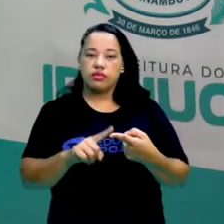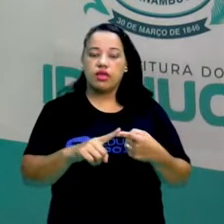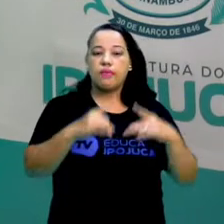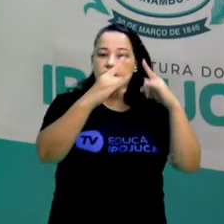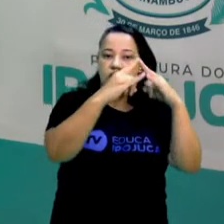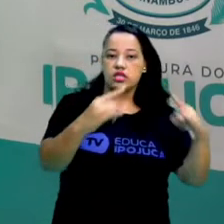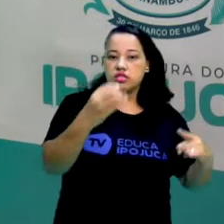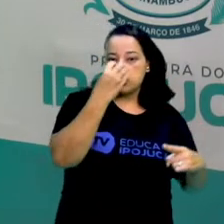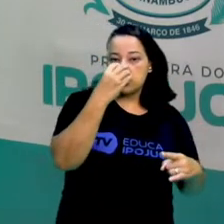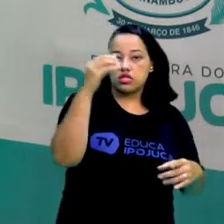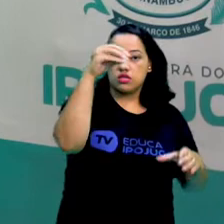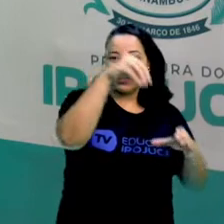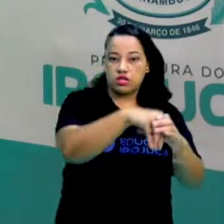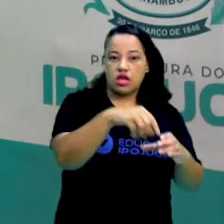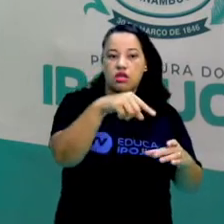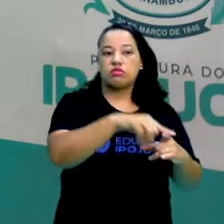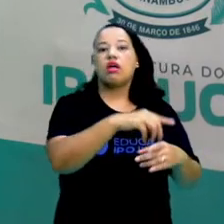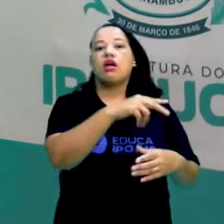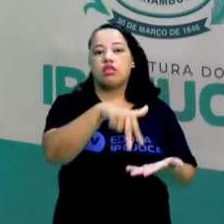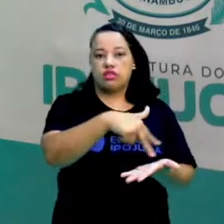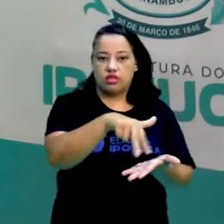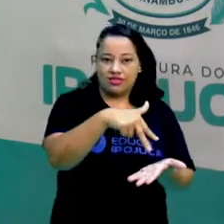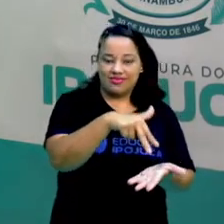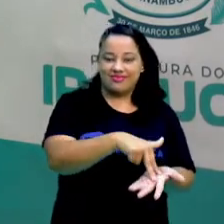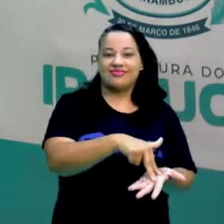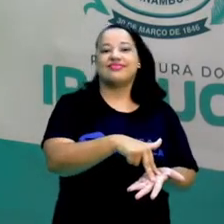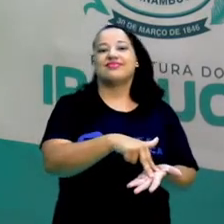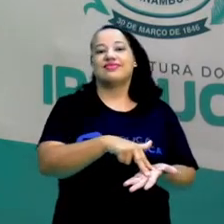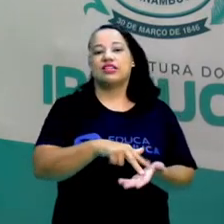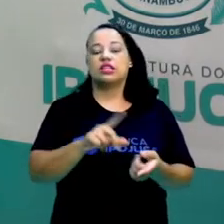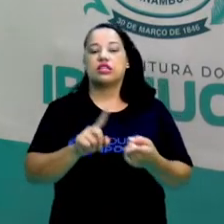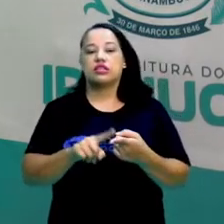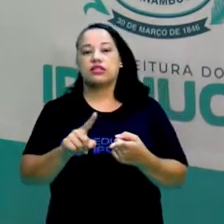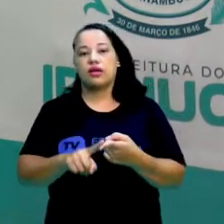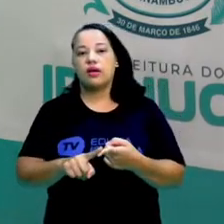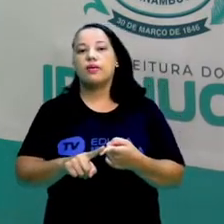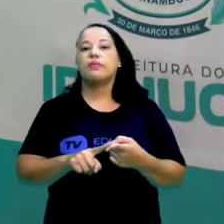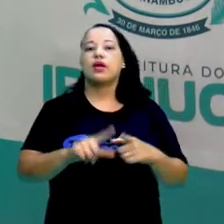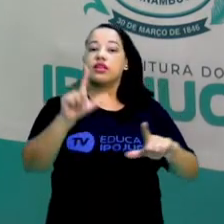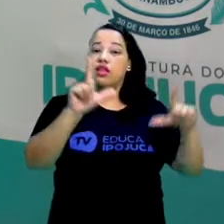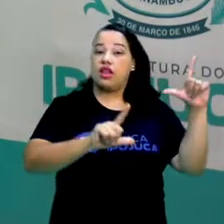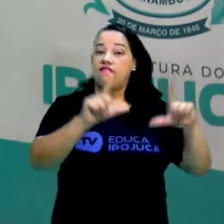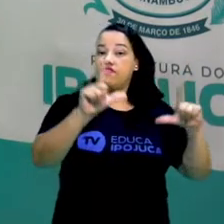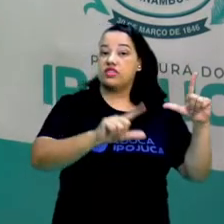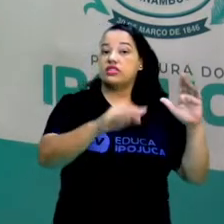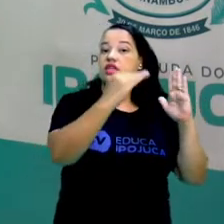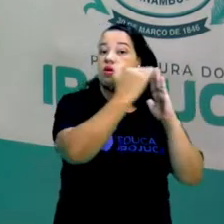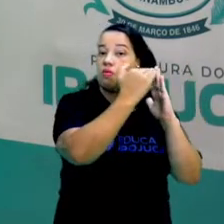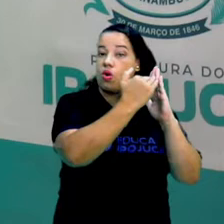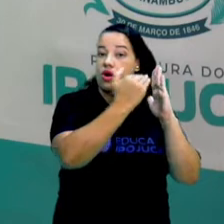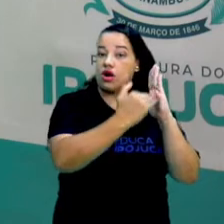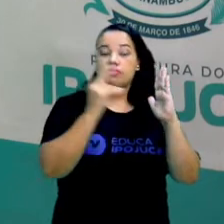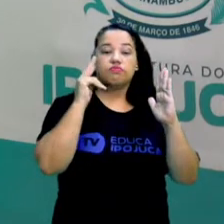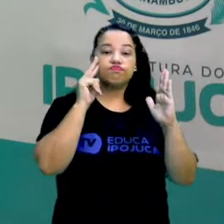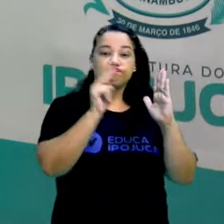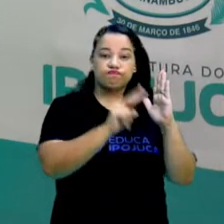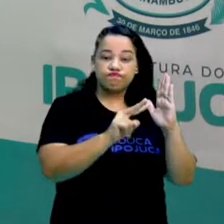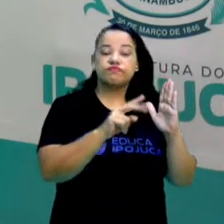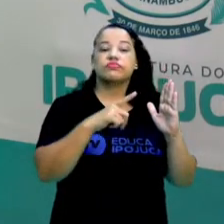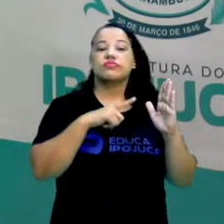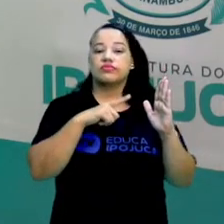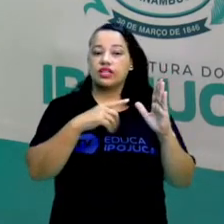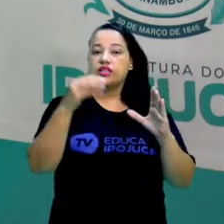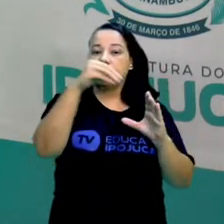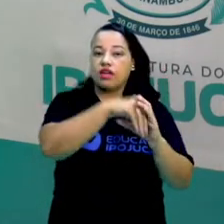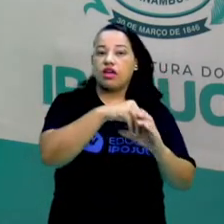né, crianças? Também podemos encontrar danças nos programas de televisão, nos